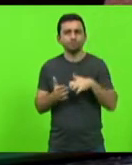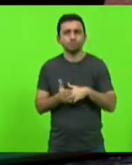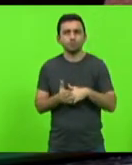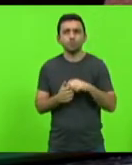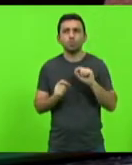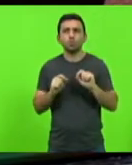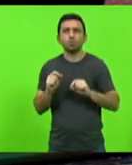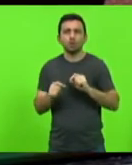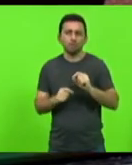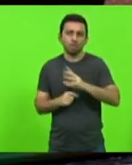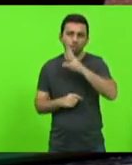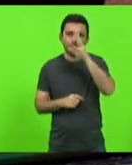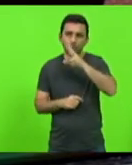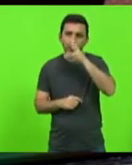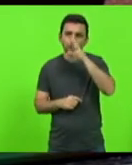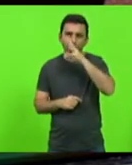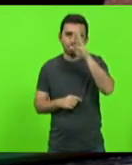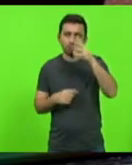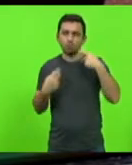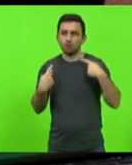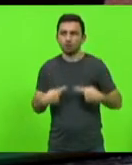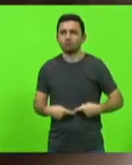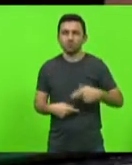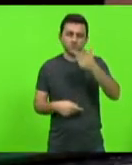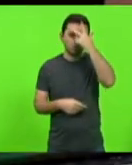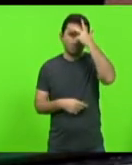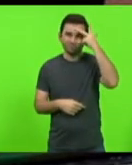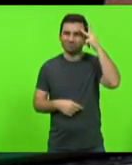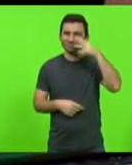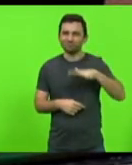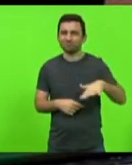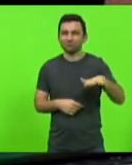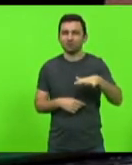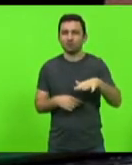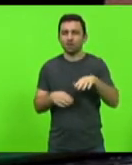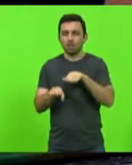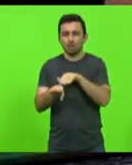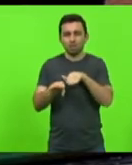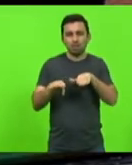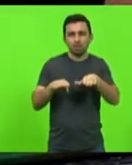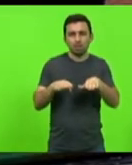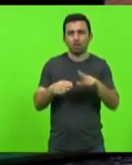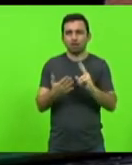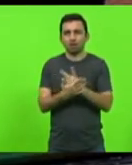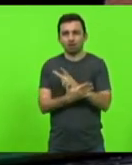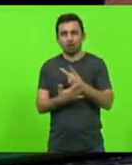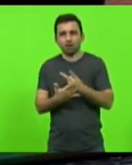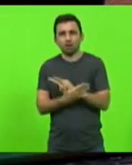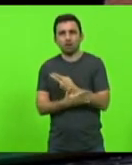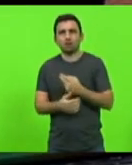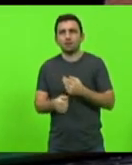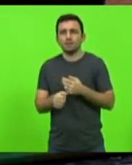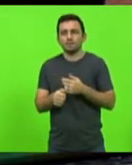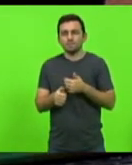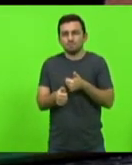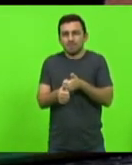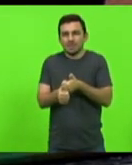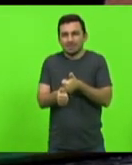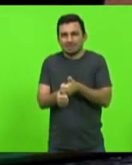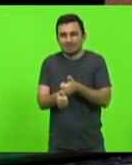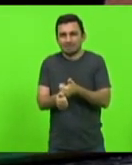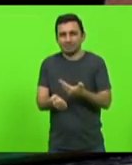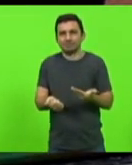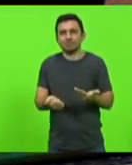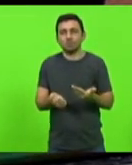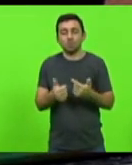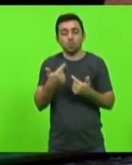imprudência humana. É de verdade essa ultrapassagem indevida, é a aproximação do